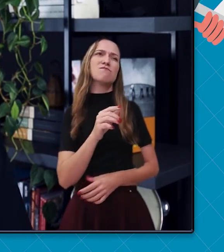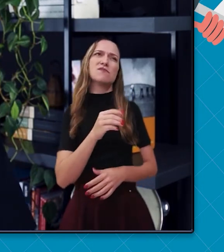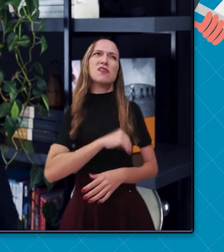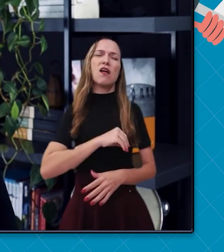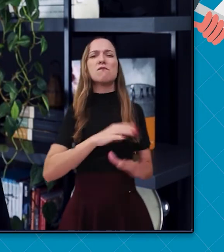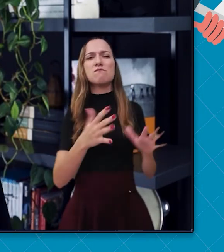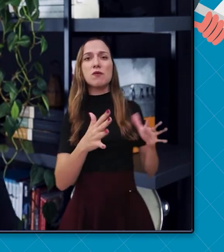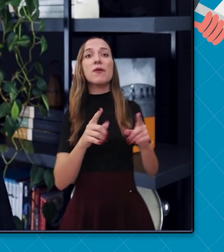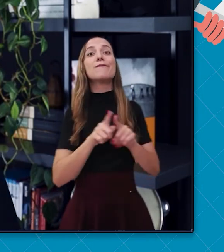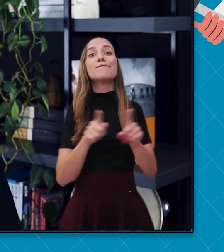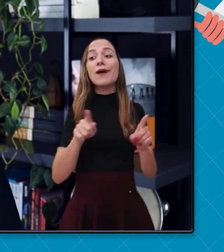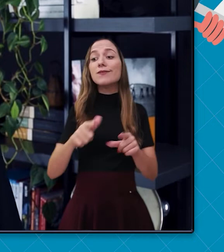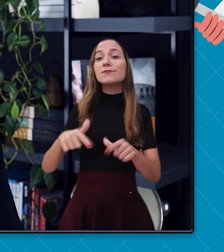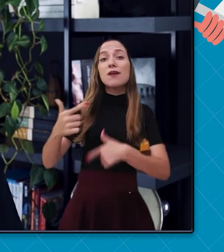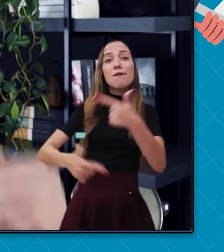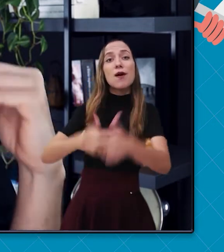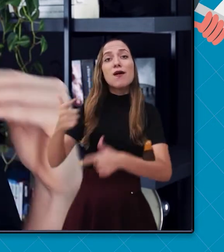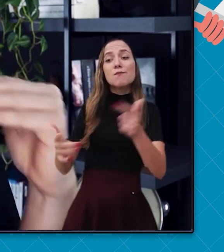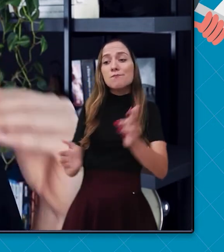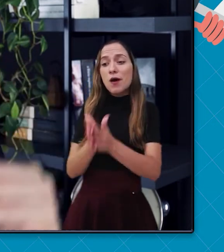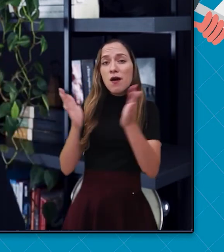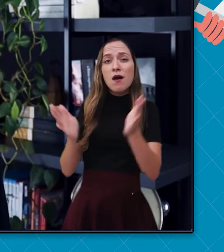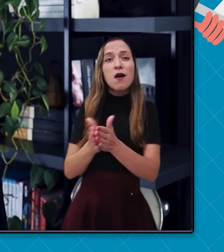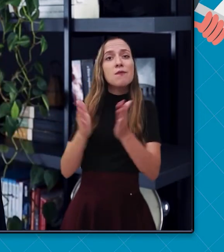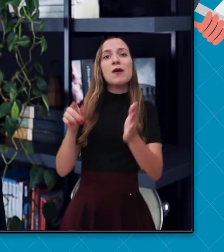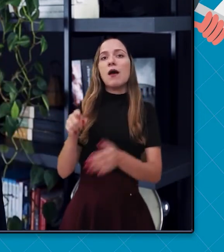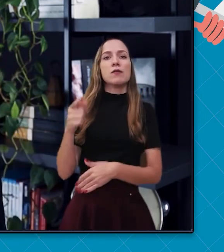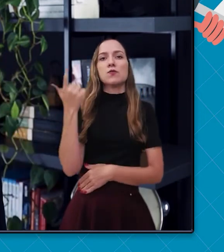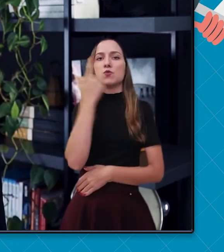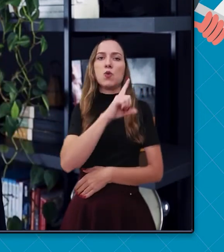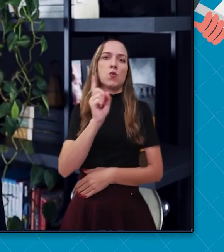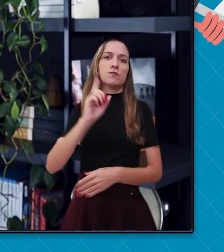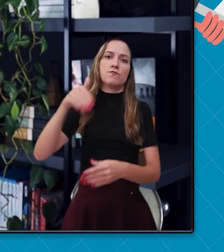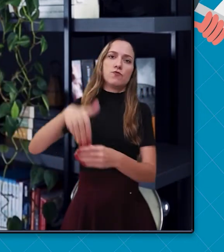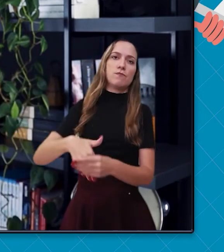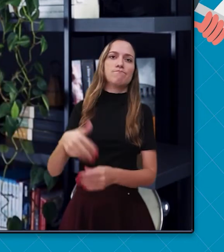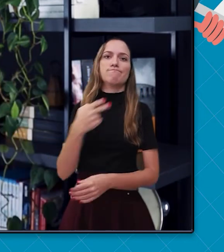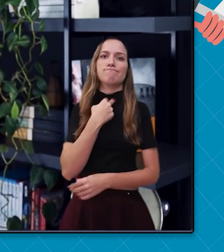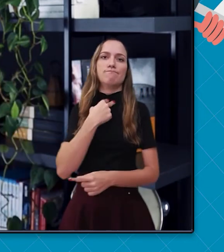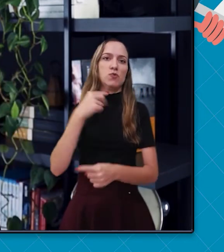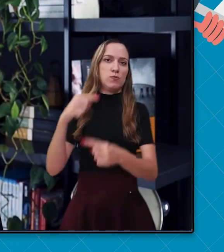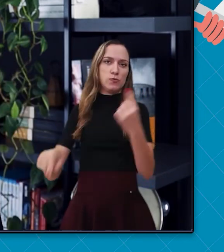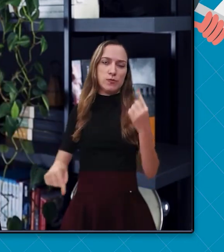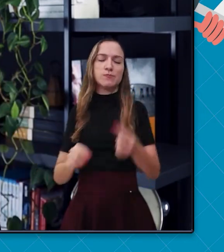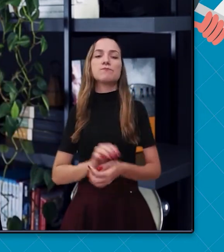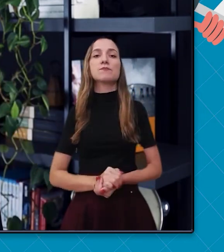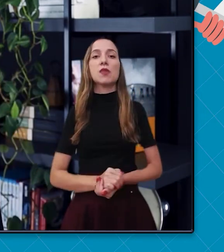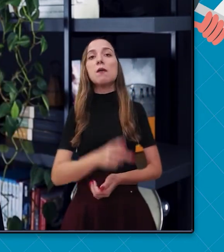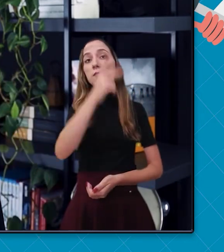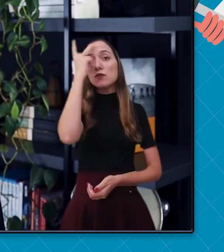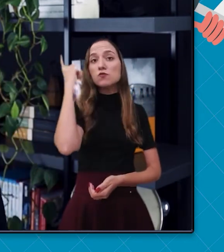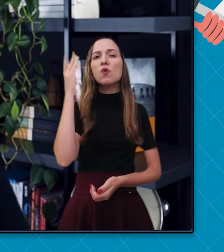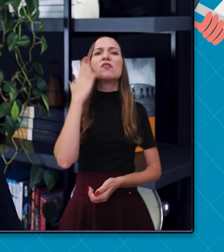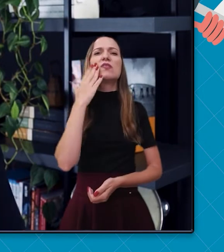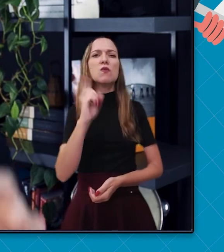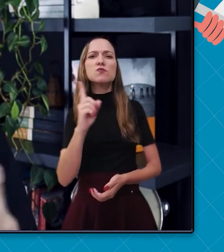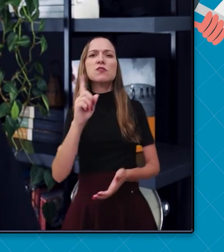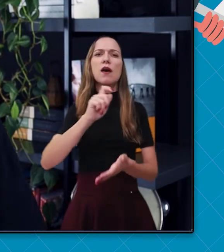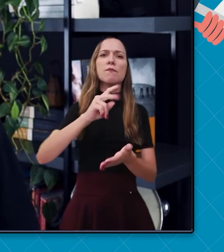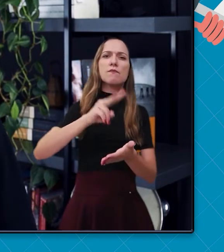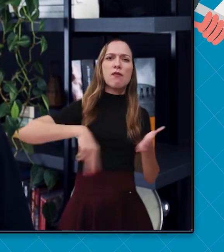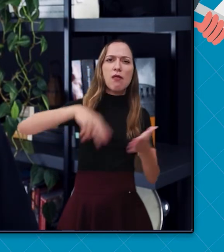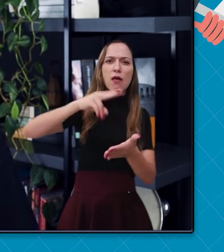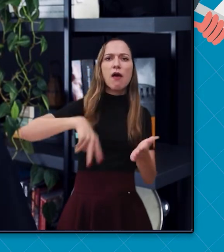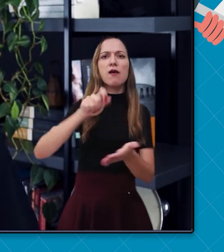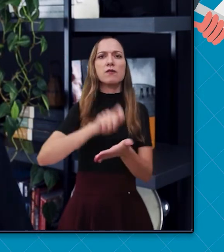alta, mas já excluía trabalhadores que não chegavam a esse patamar. Analfabetos poderiam votar e eram